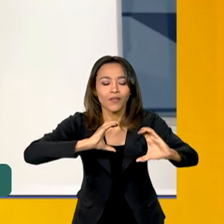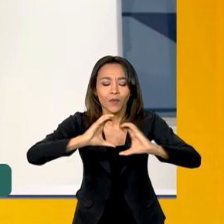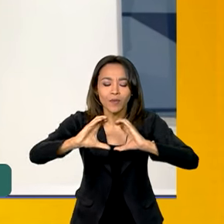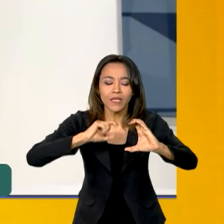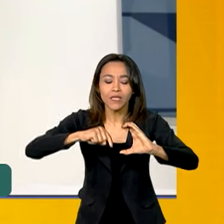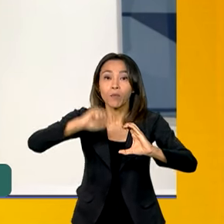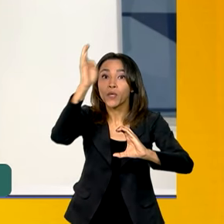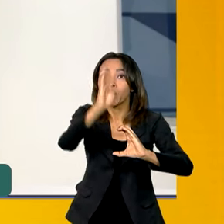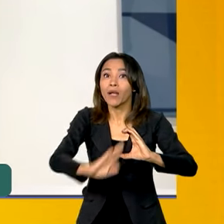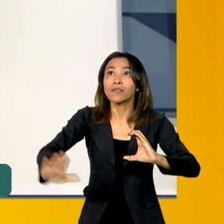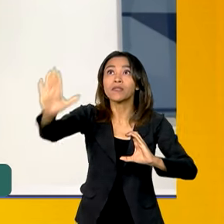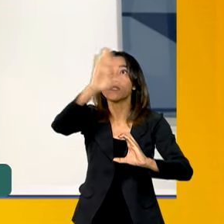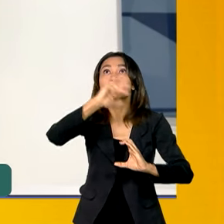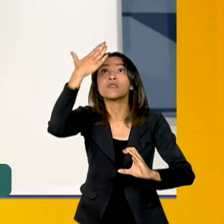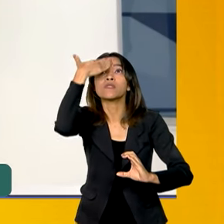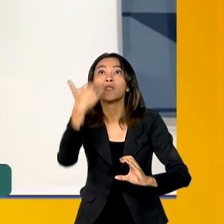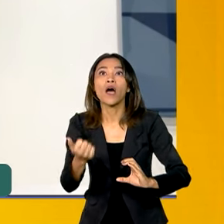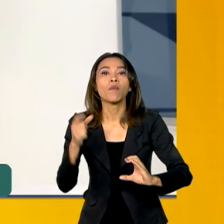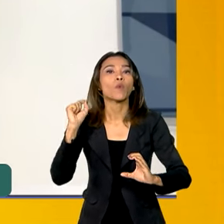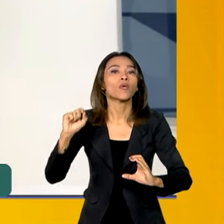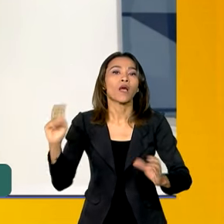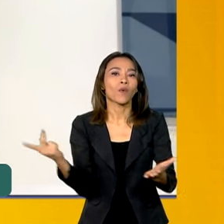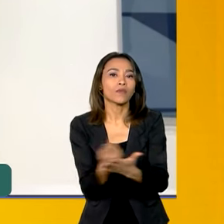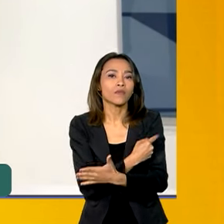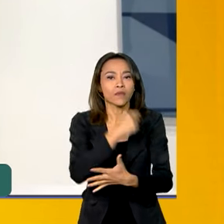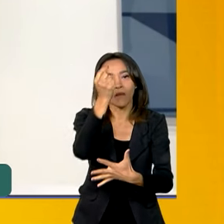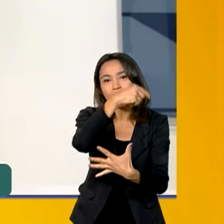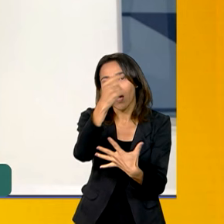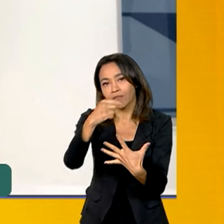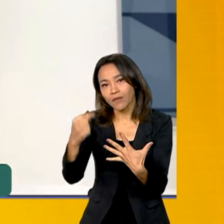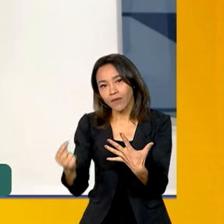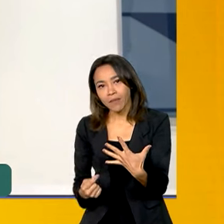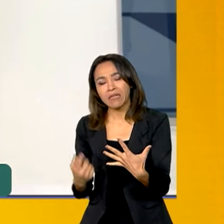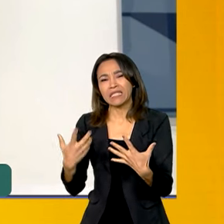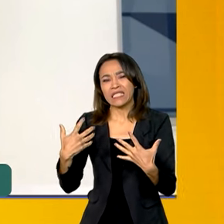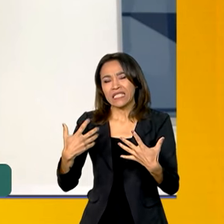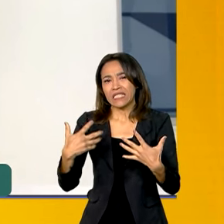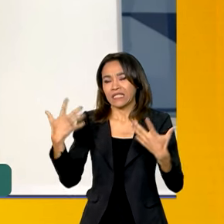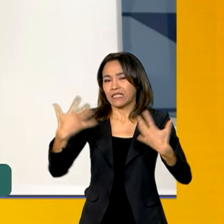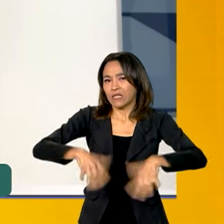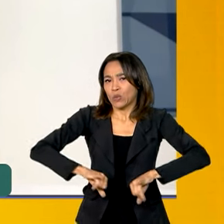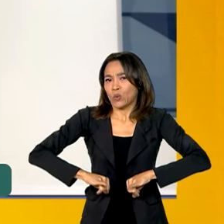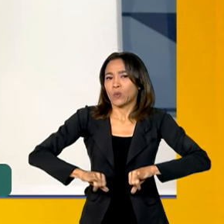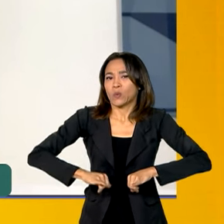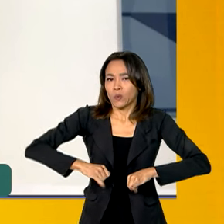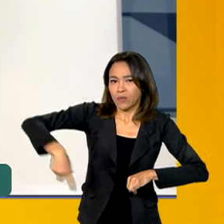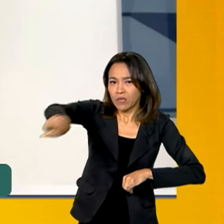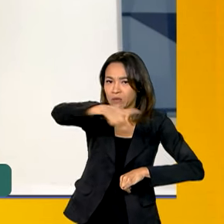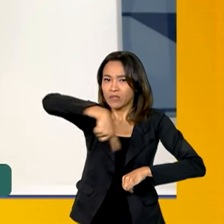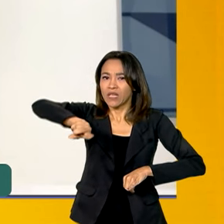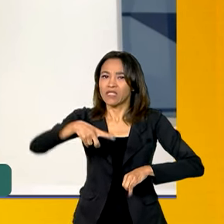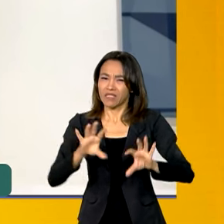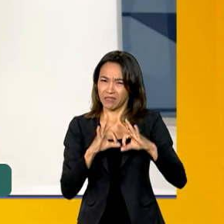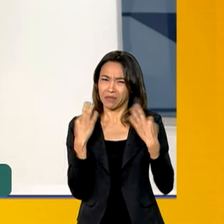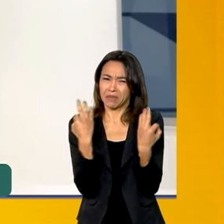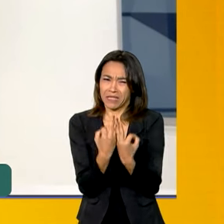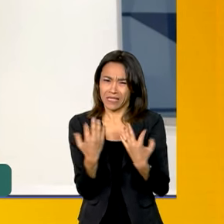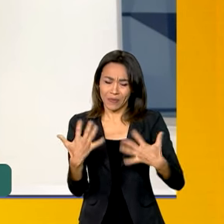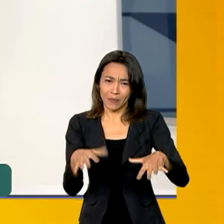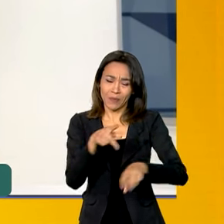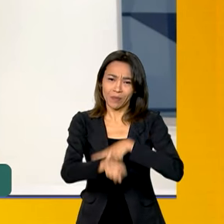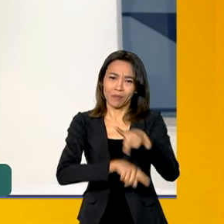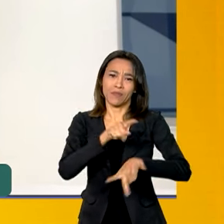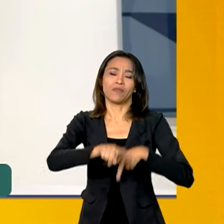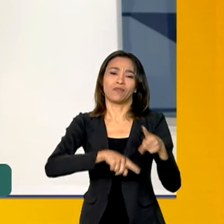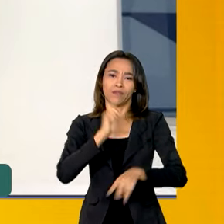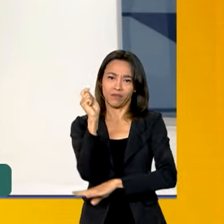para que o Brasil saiba todas as ações e principalmente o drama que essas milhares e milhares de famílias do povo gaúcho que estão